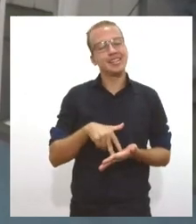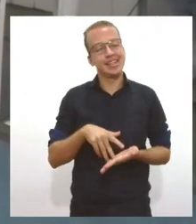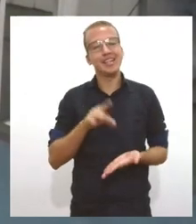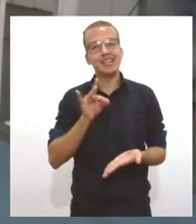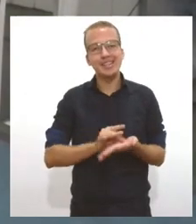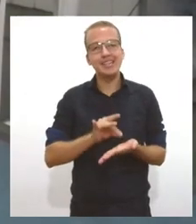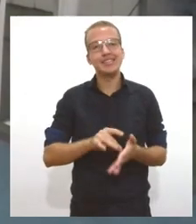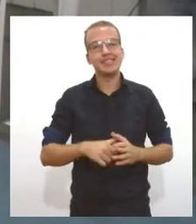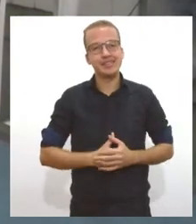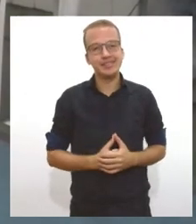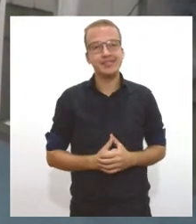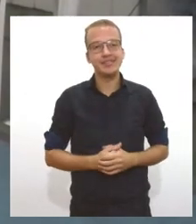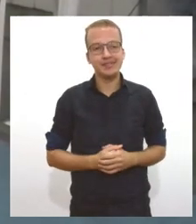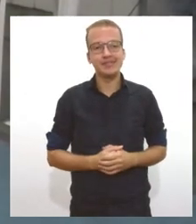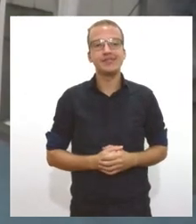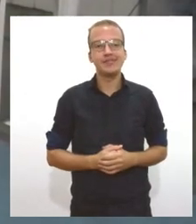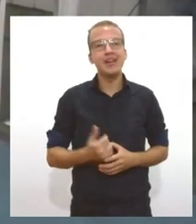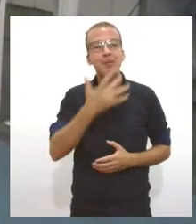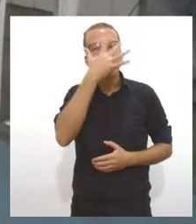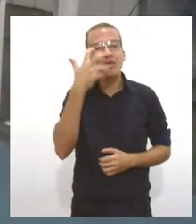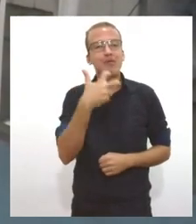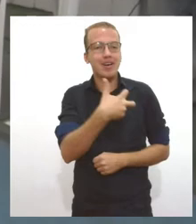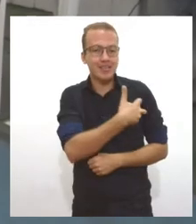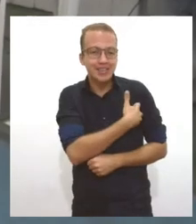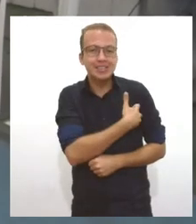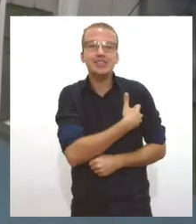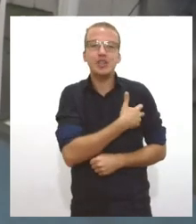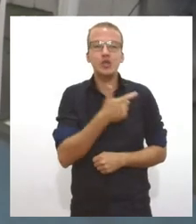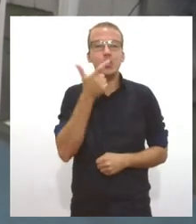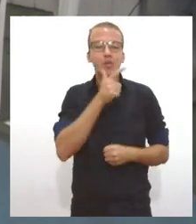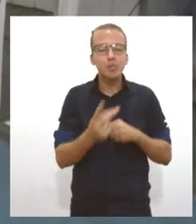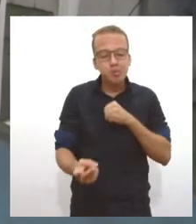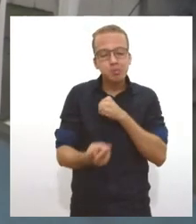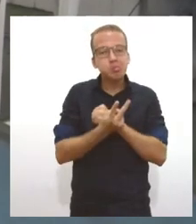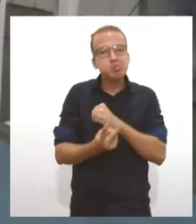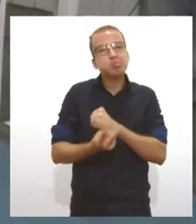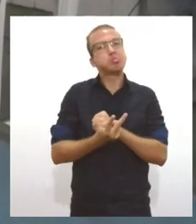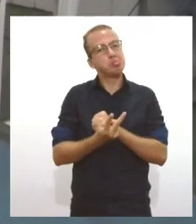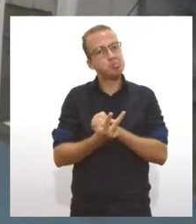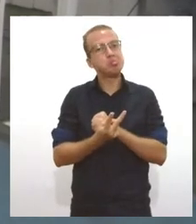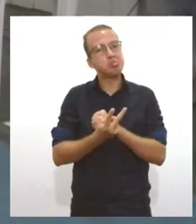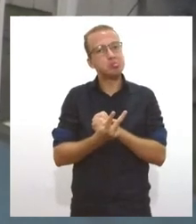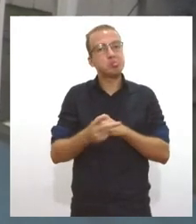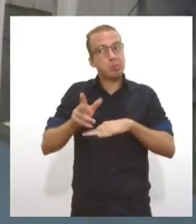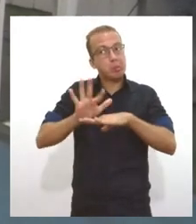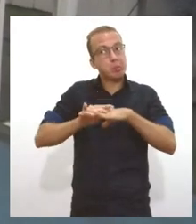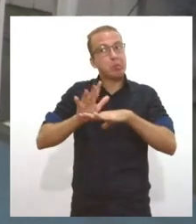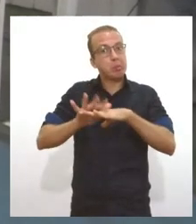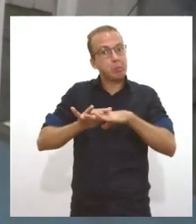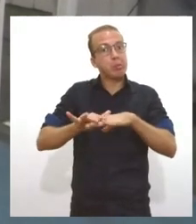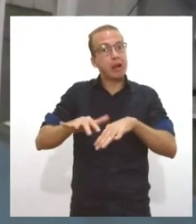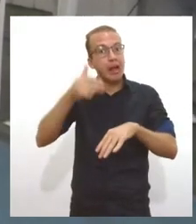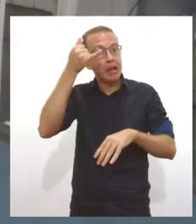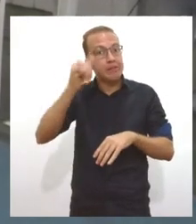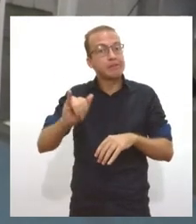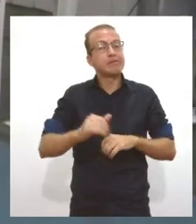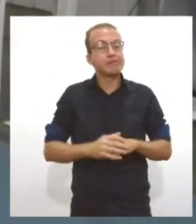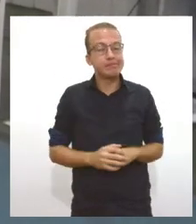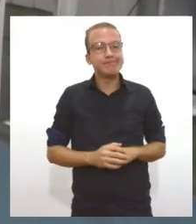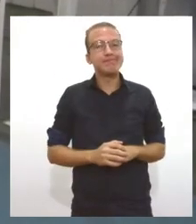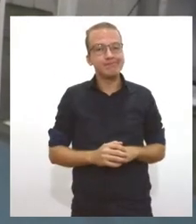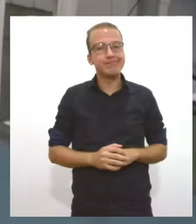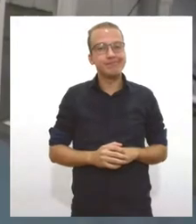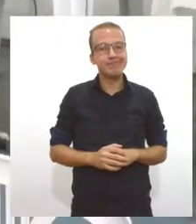ser vacinada, ser imunizada por essas doenças, né? E graças a Deus eu consegui